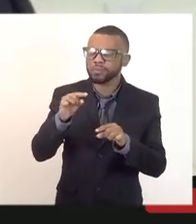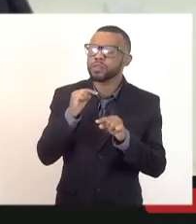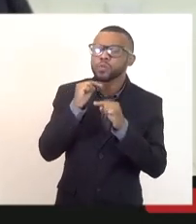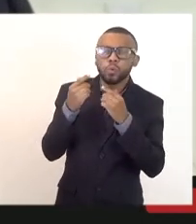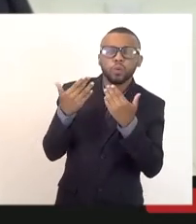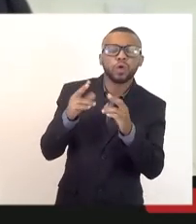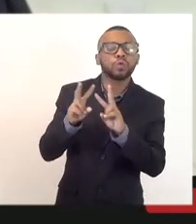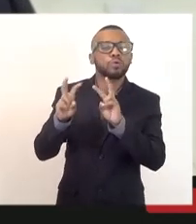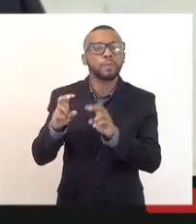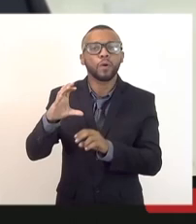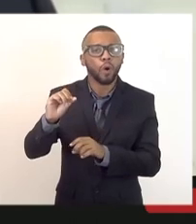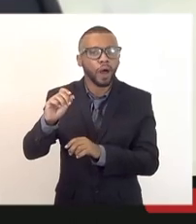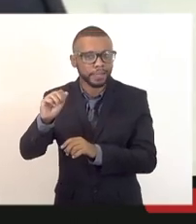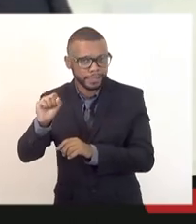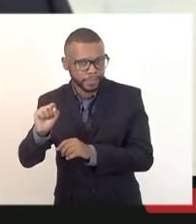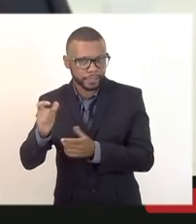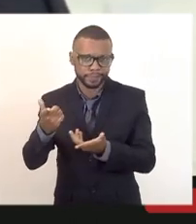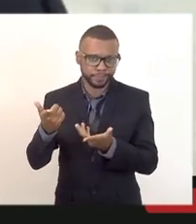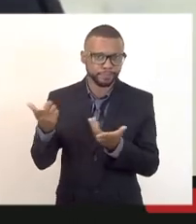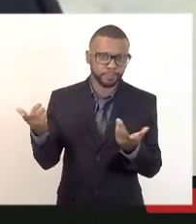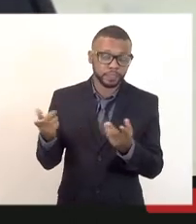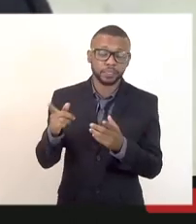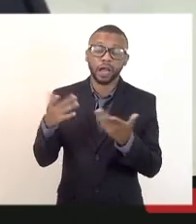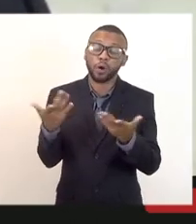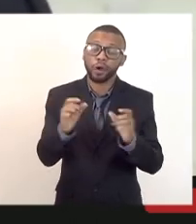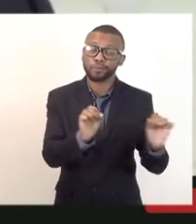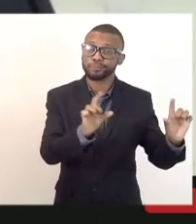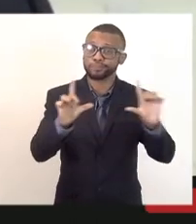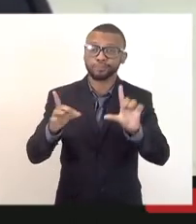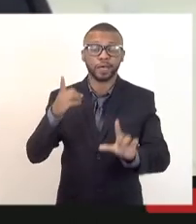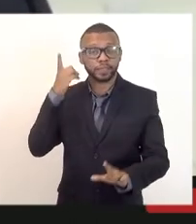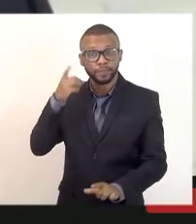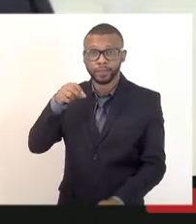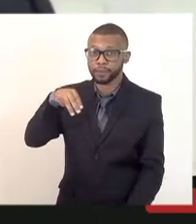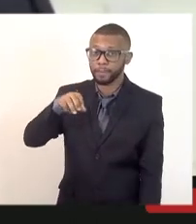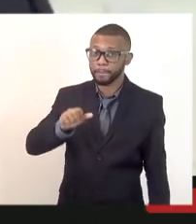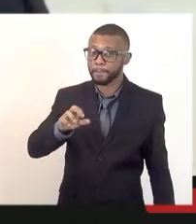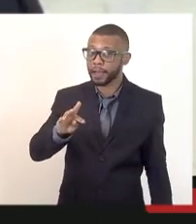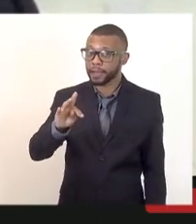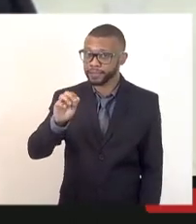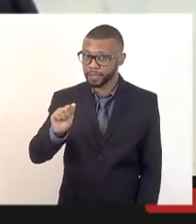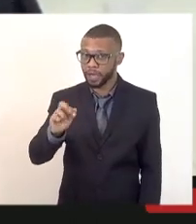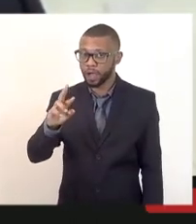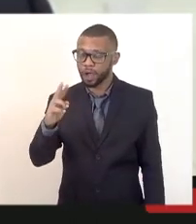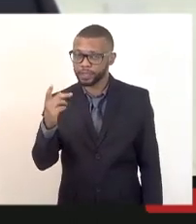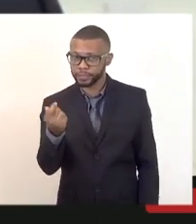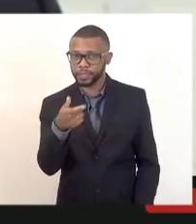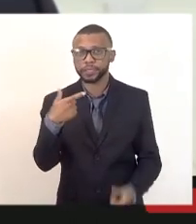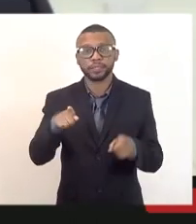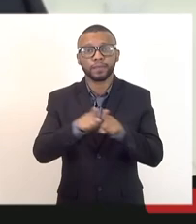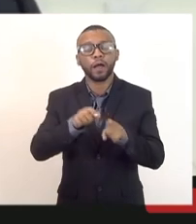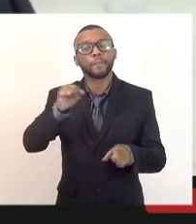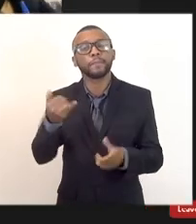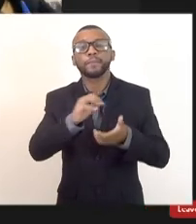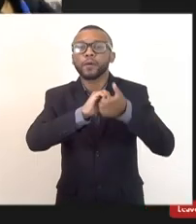cotistas, e passar a palavra para a deputada Marta Rocha, cumprimentar meu amigo deputado Bruno Dauari, que já está presente aqui conosco.